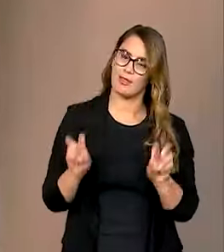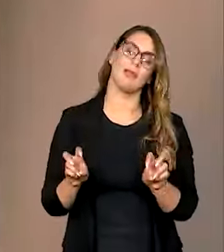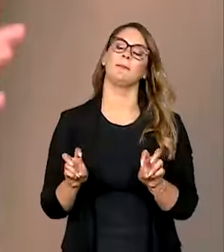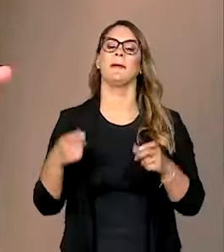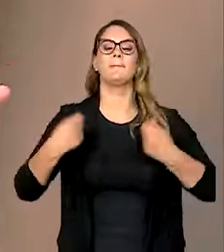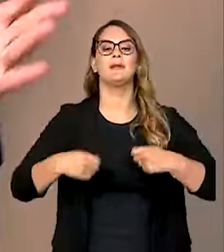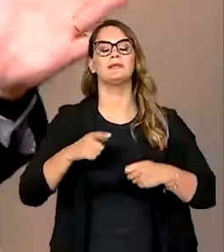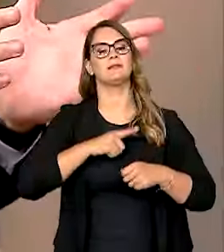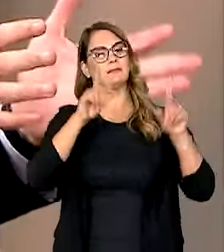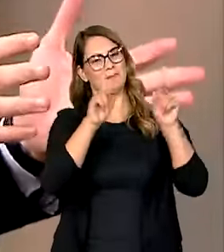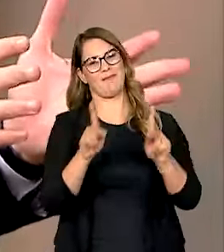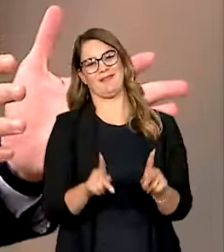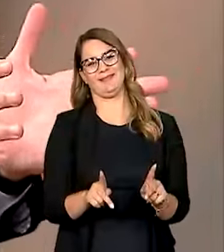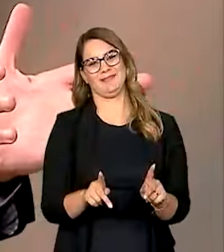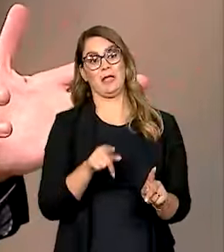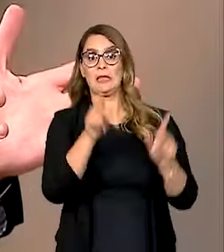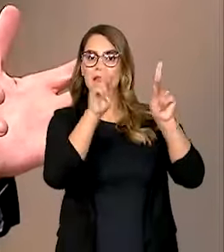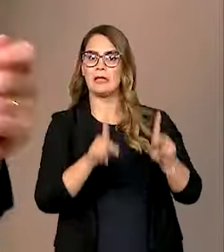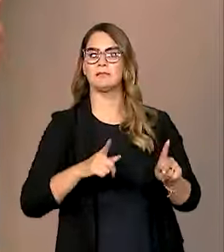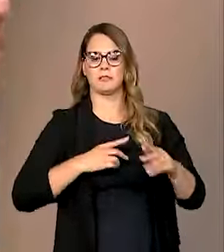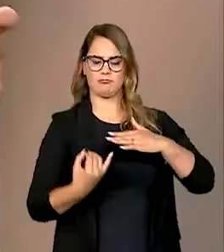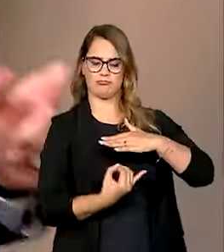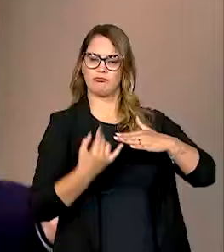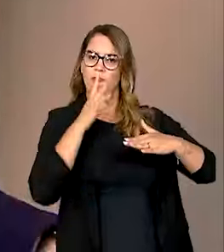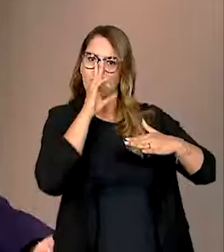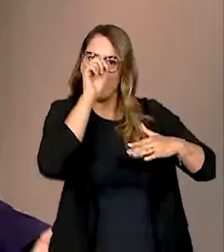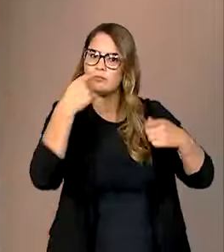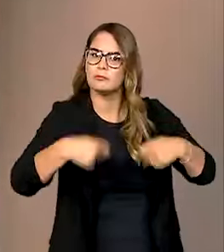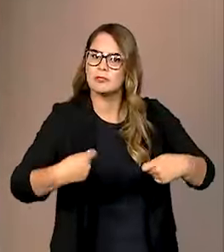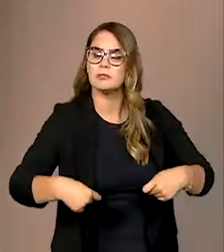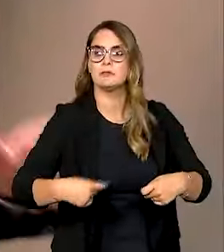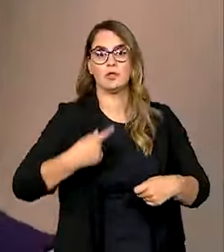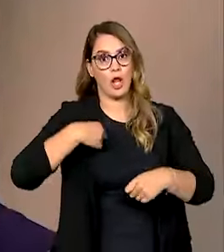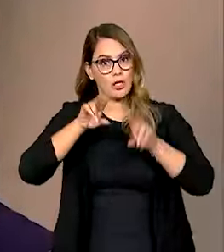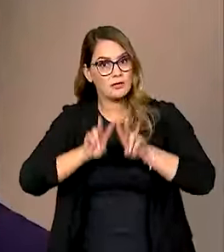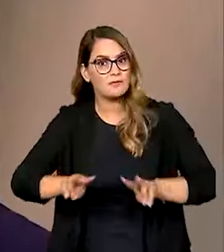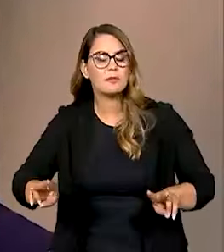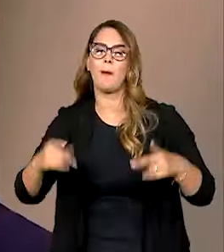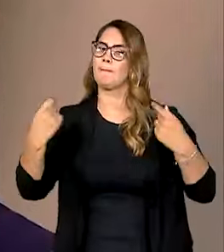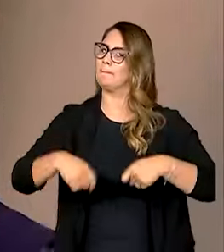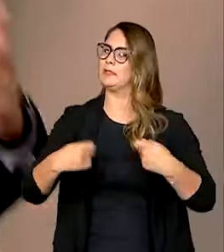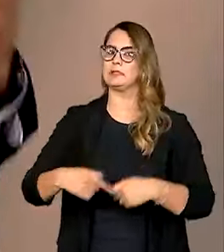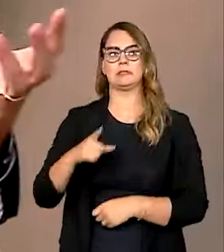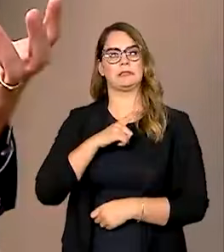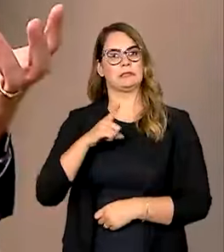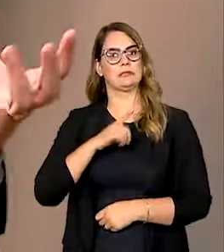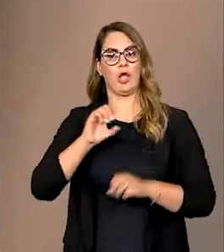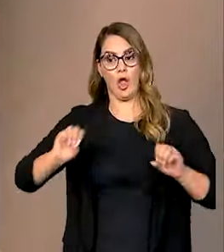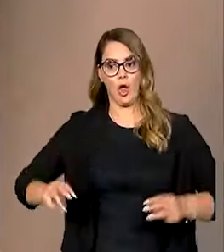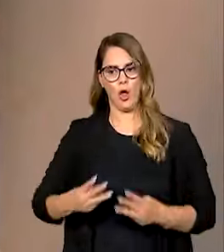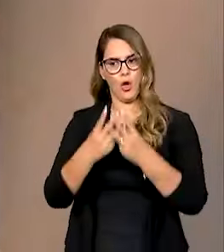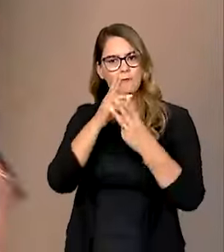é preciso ter a paz. E para ter a paz é preciso ter instituições fortes. Isso daí, né, a nossa visão de que é preciso ter uma ONU